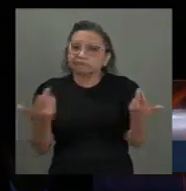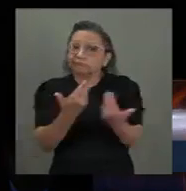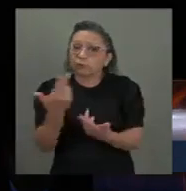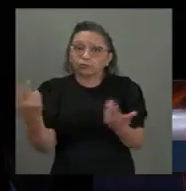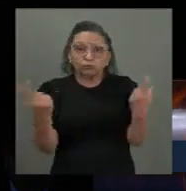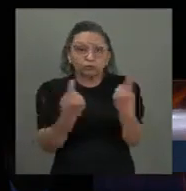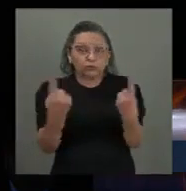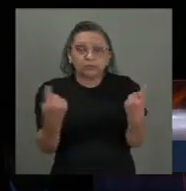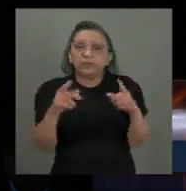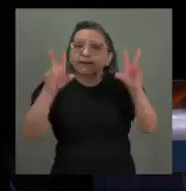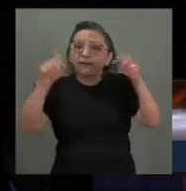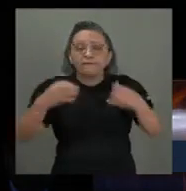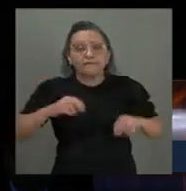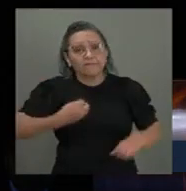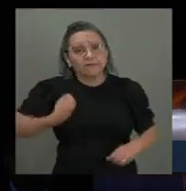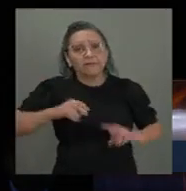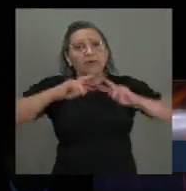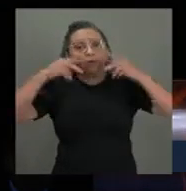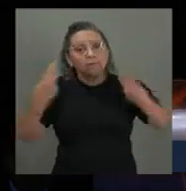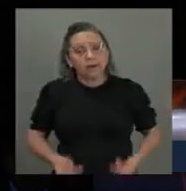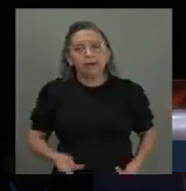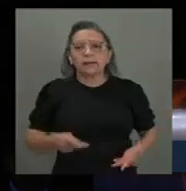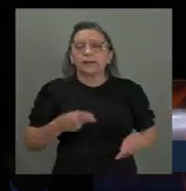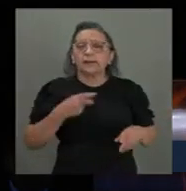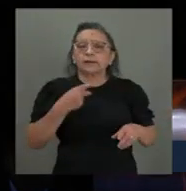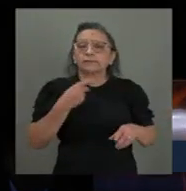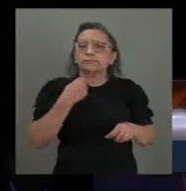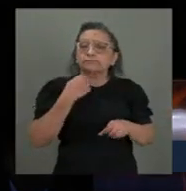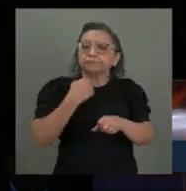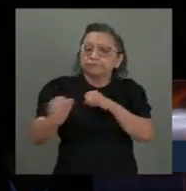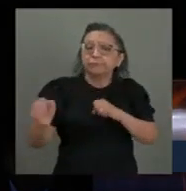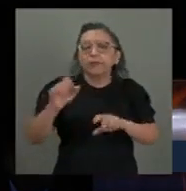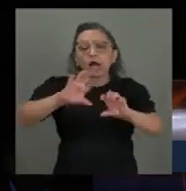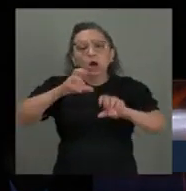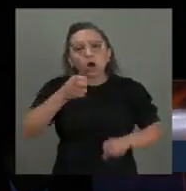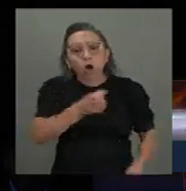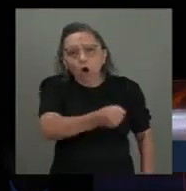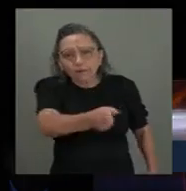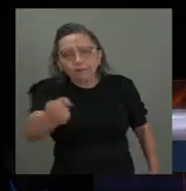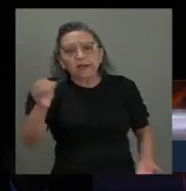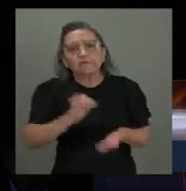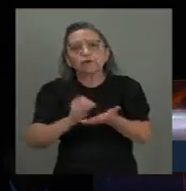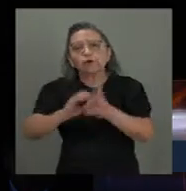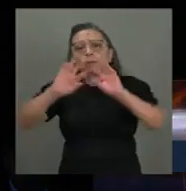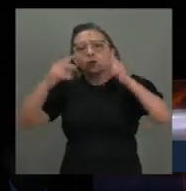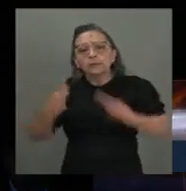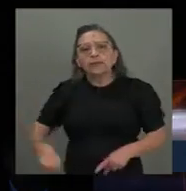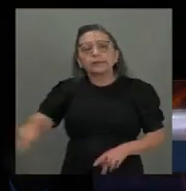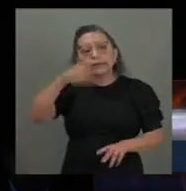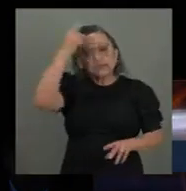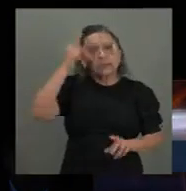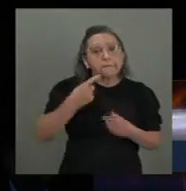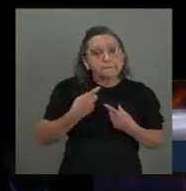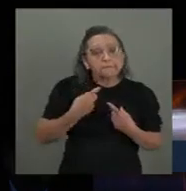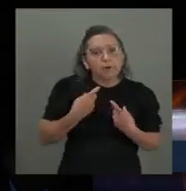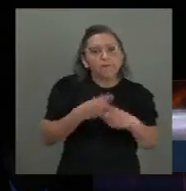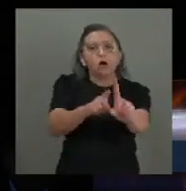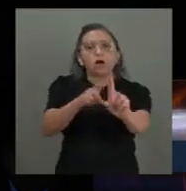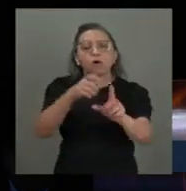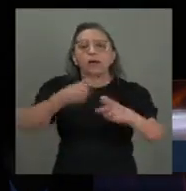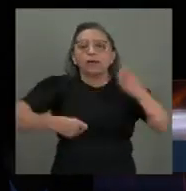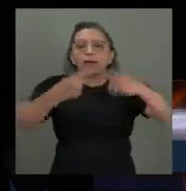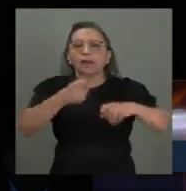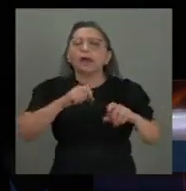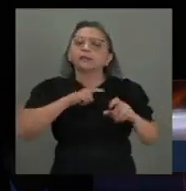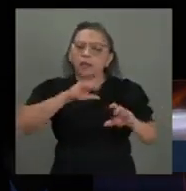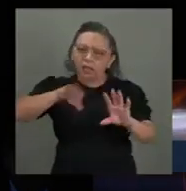de vidas humanas, ceifadas pela covardia e a desumanidade dos que promovem a guerra. Alguém